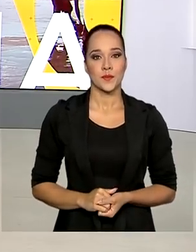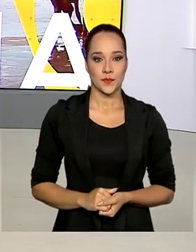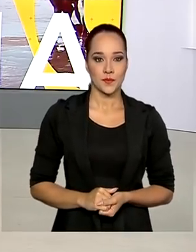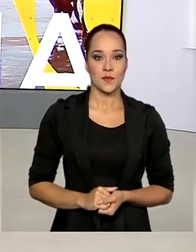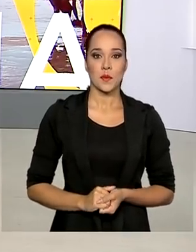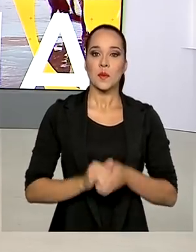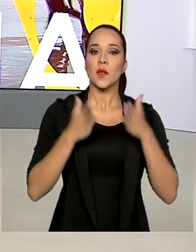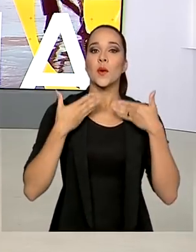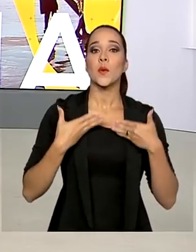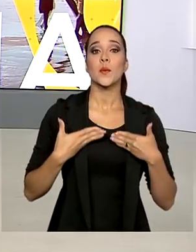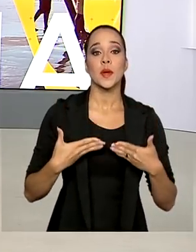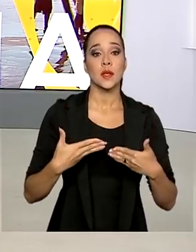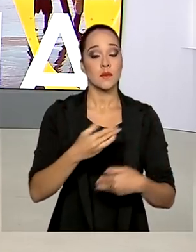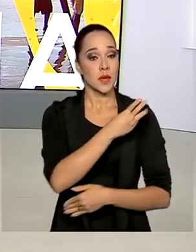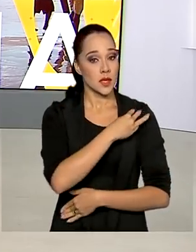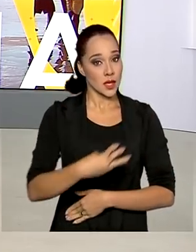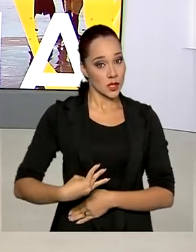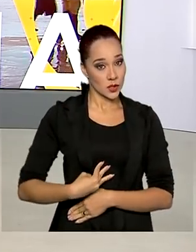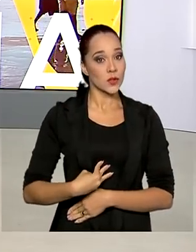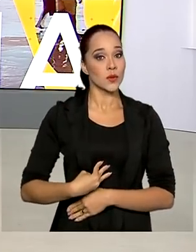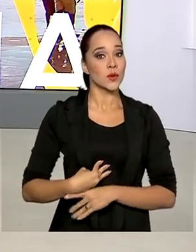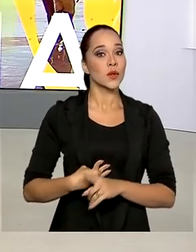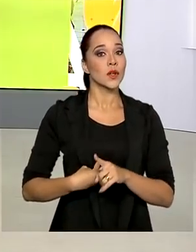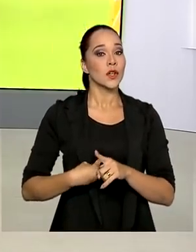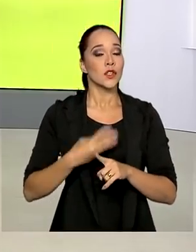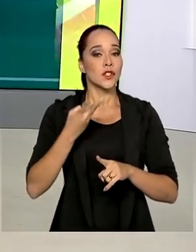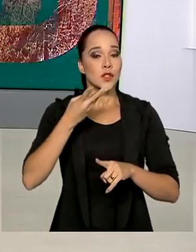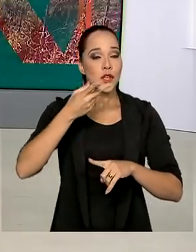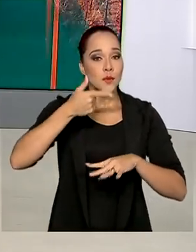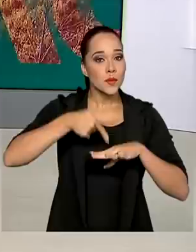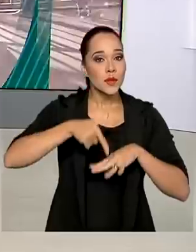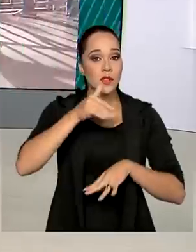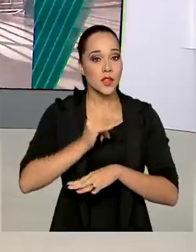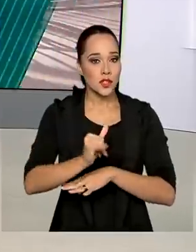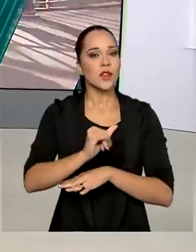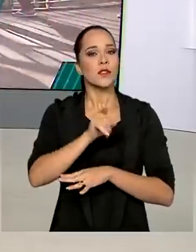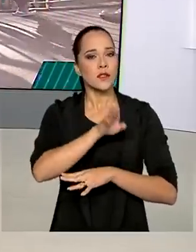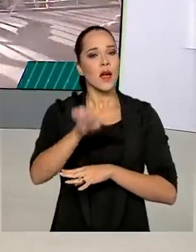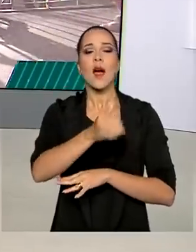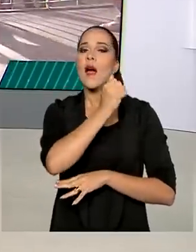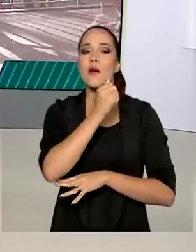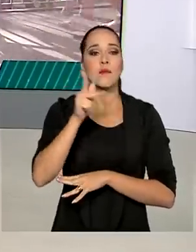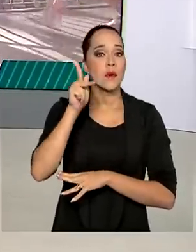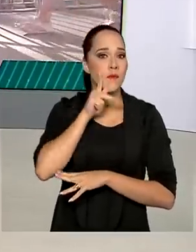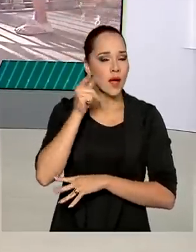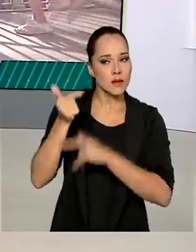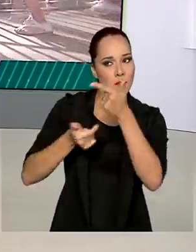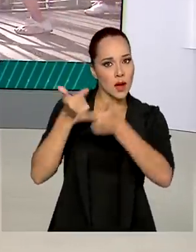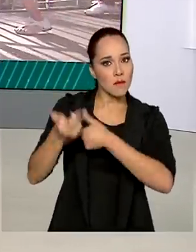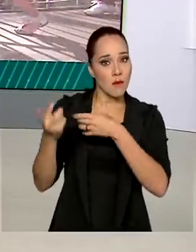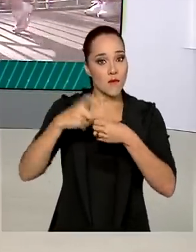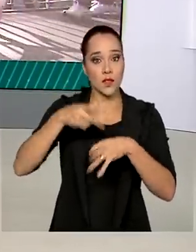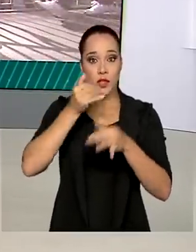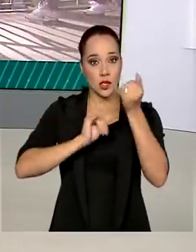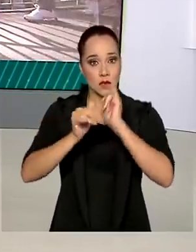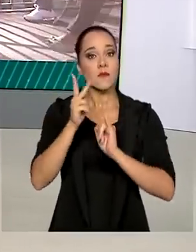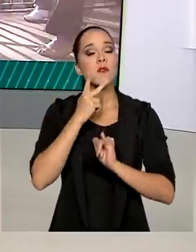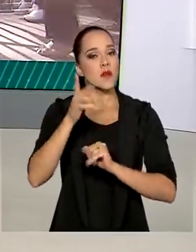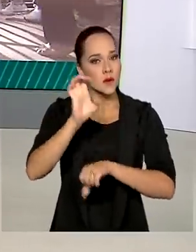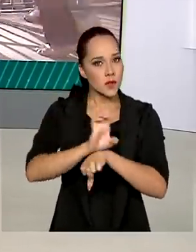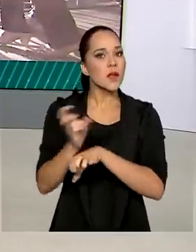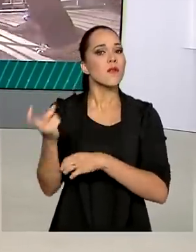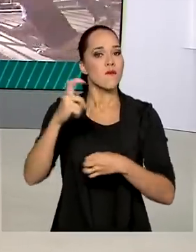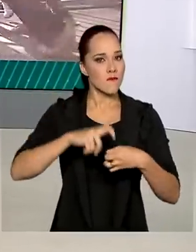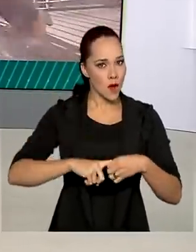O Ministro de Minas e Energia está no Amapá acompanhando os trabalhos de restabelecimento da energia e assegurou que o Estado